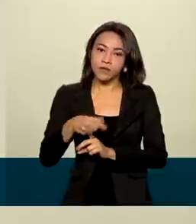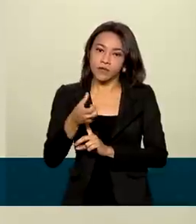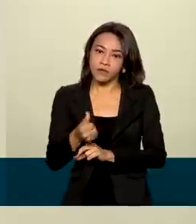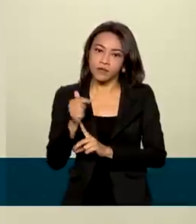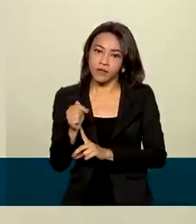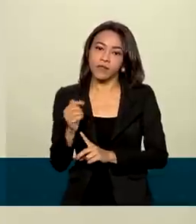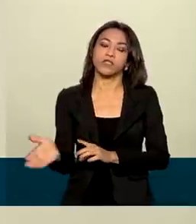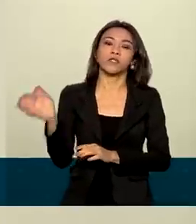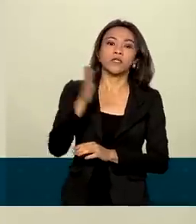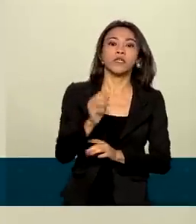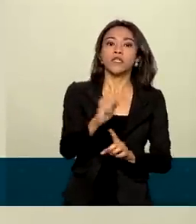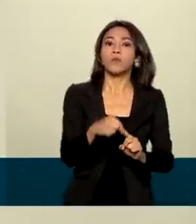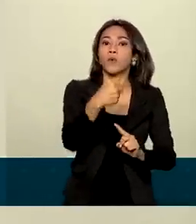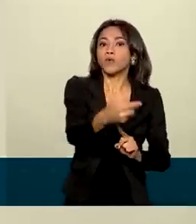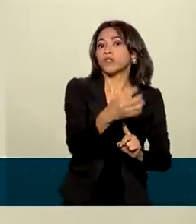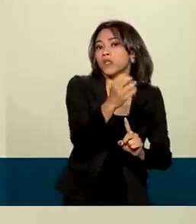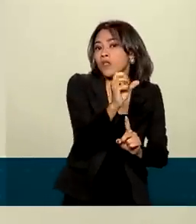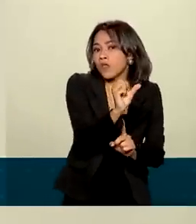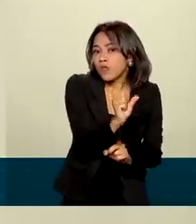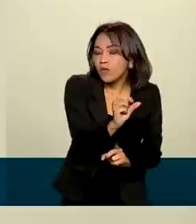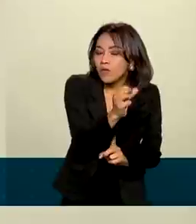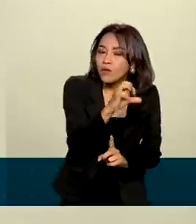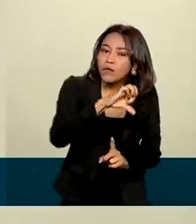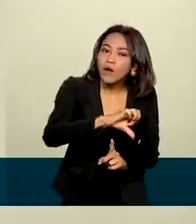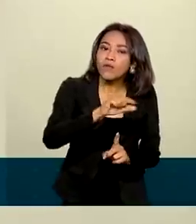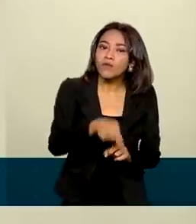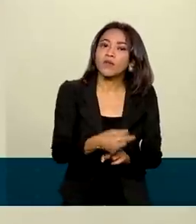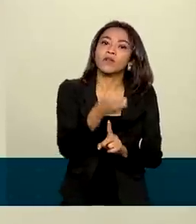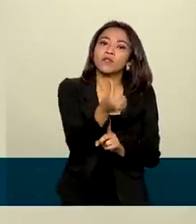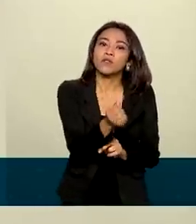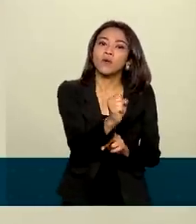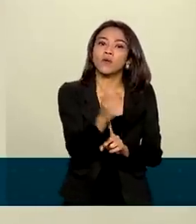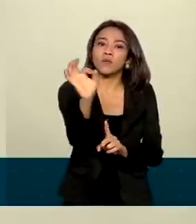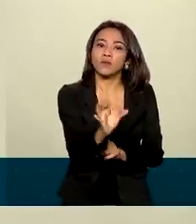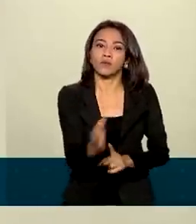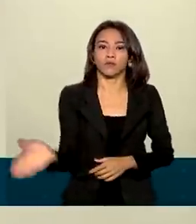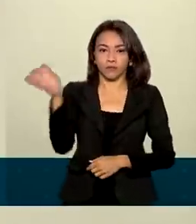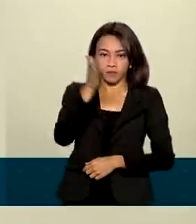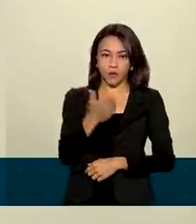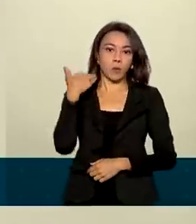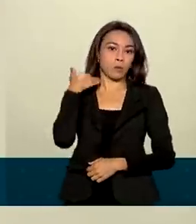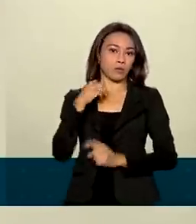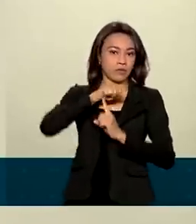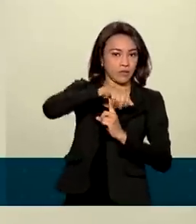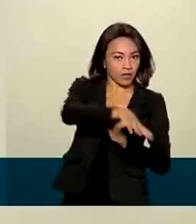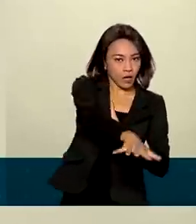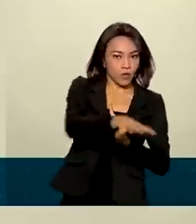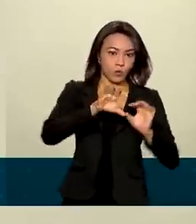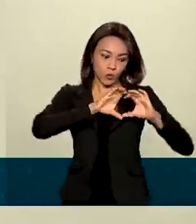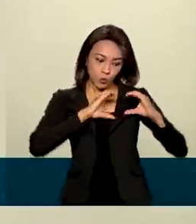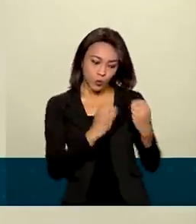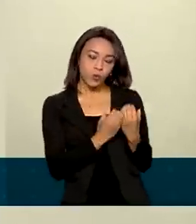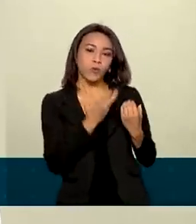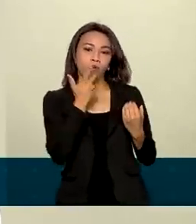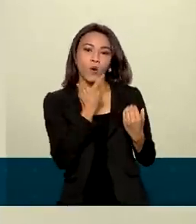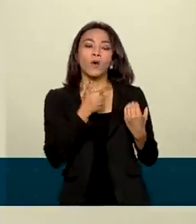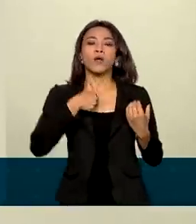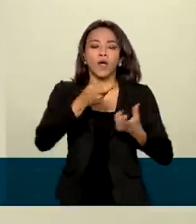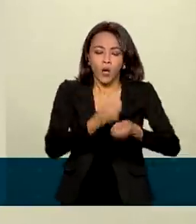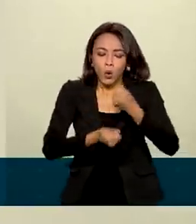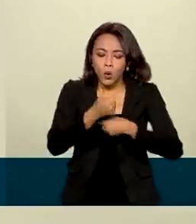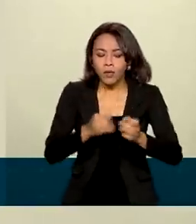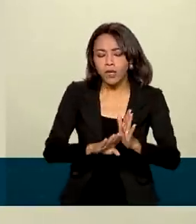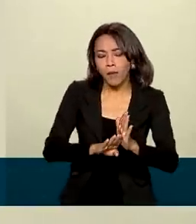torno de 9,68%. O Banco Central também, por intermédio do COPOM, destaca que a economia está em